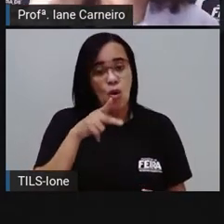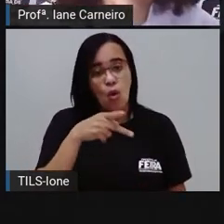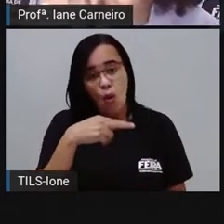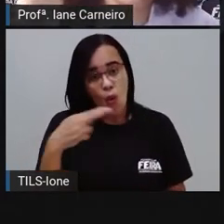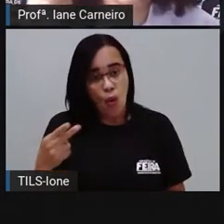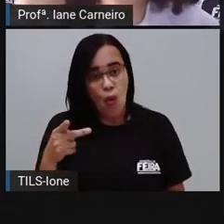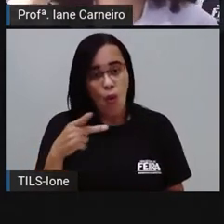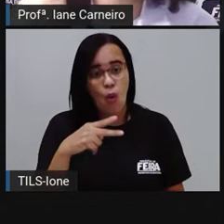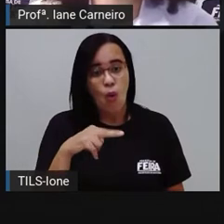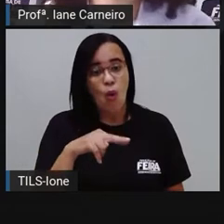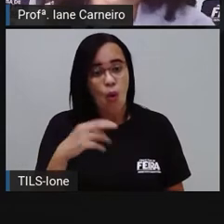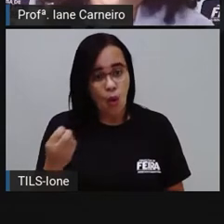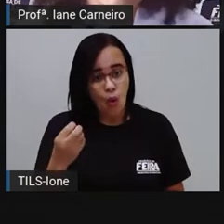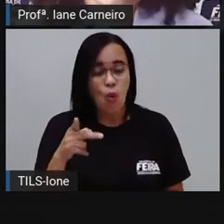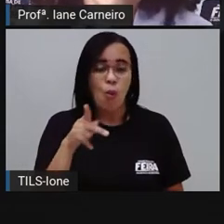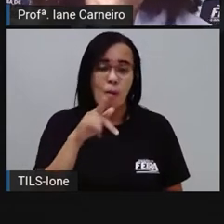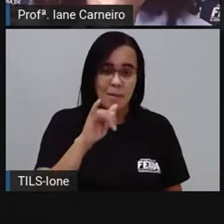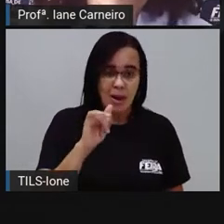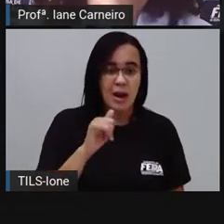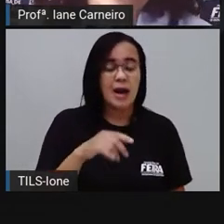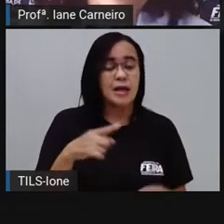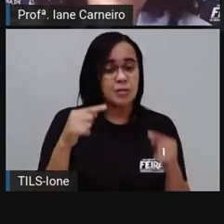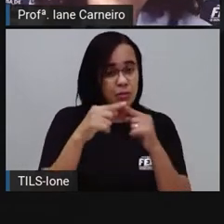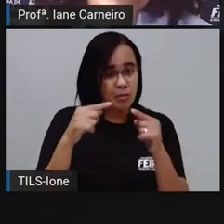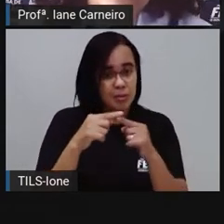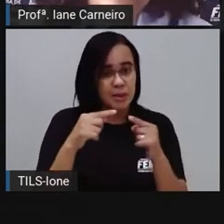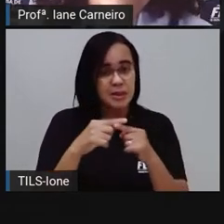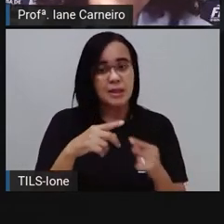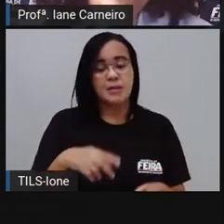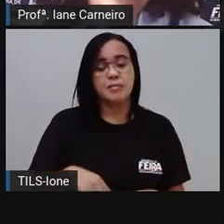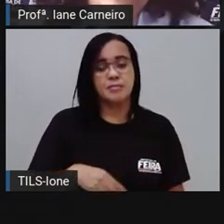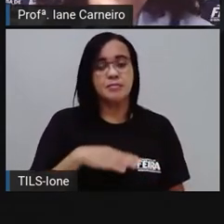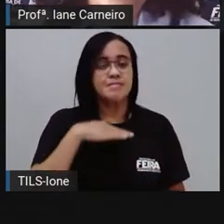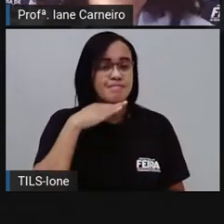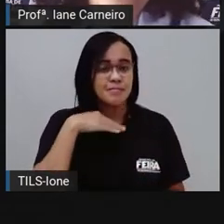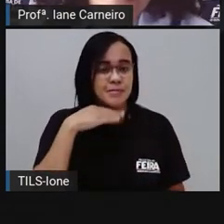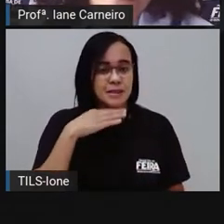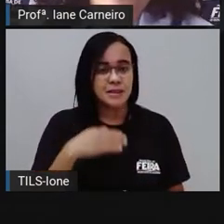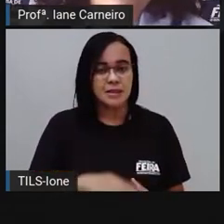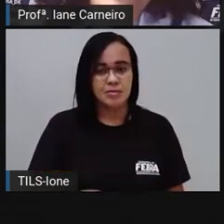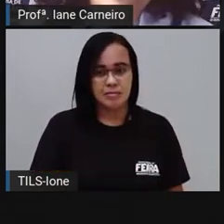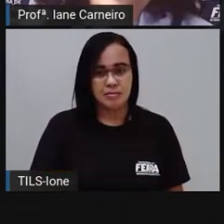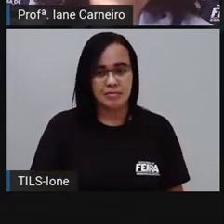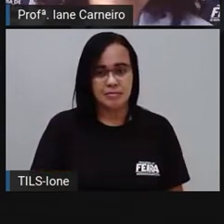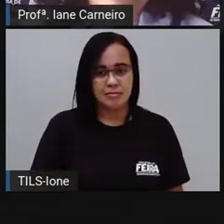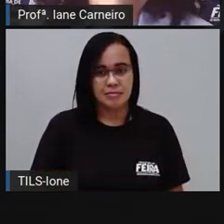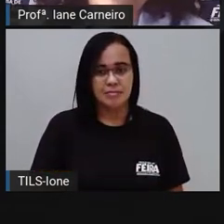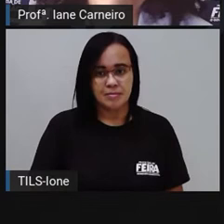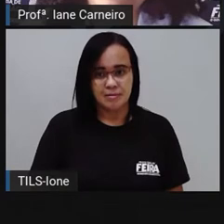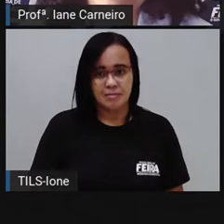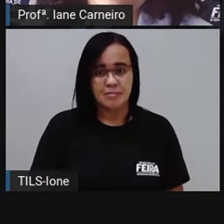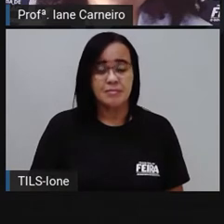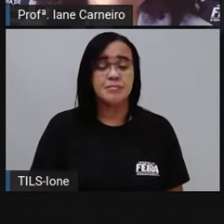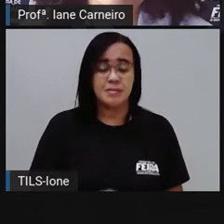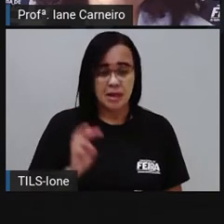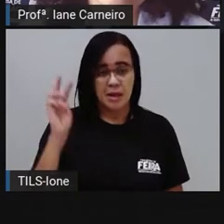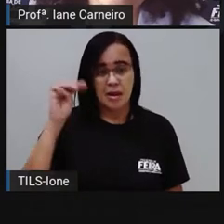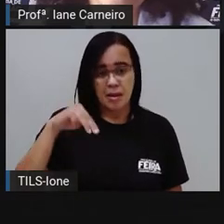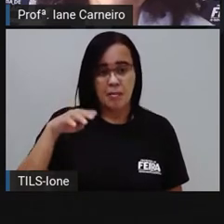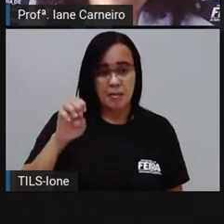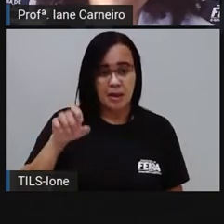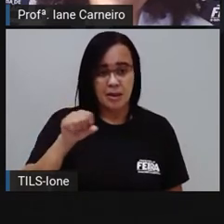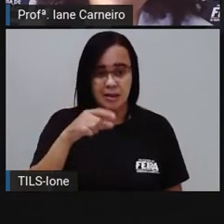o paterno vem de pai. Ó, igual aqui o nome madrasta, O má, ó, vem da palavra mãe, né?